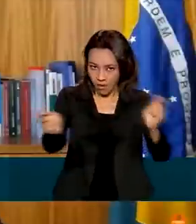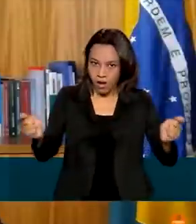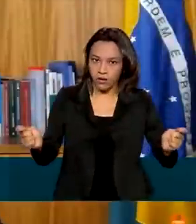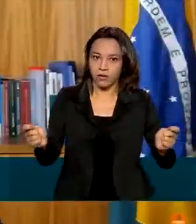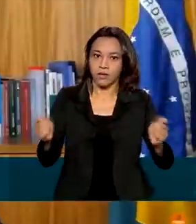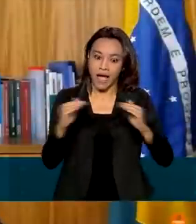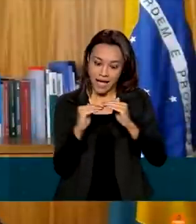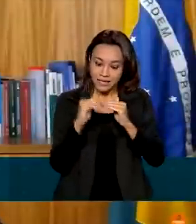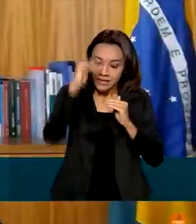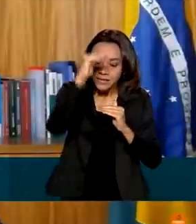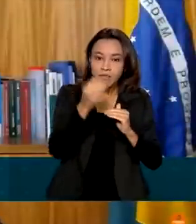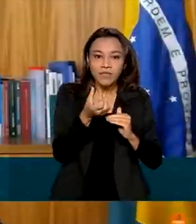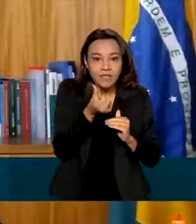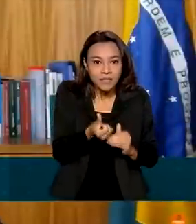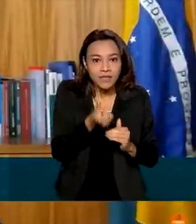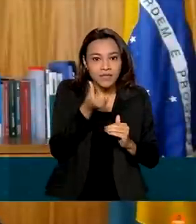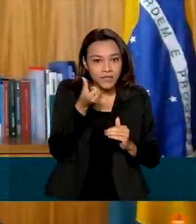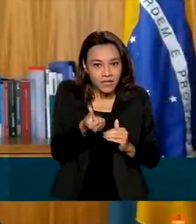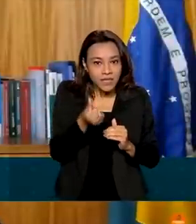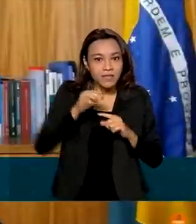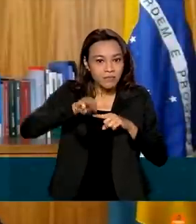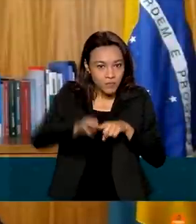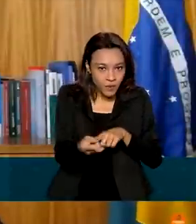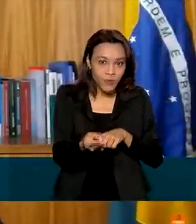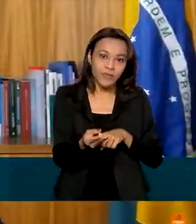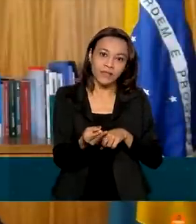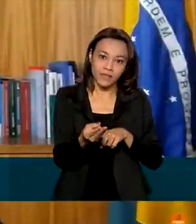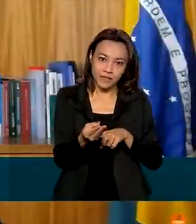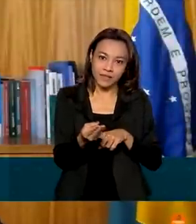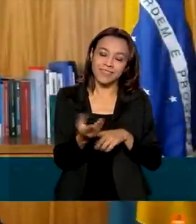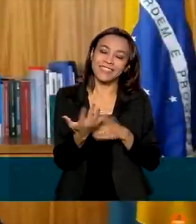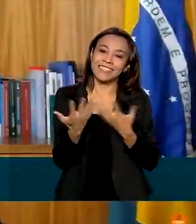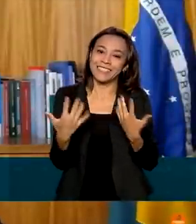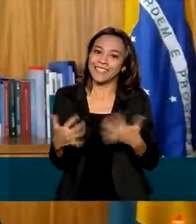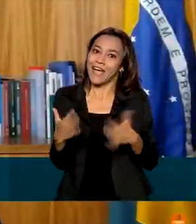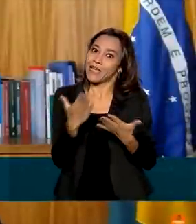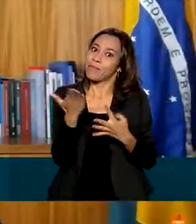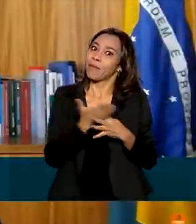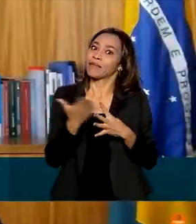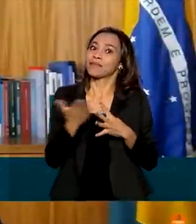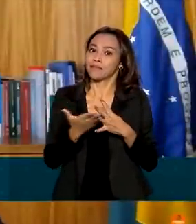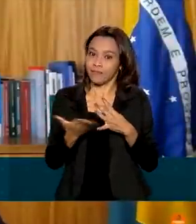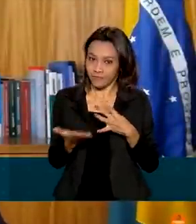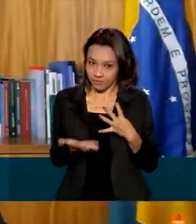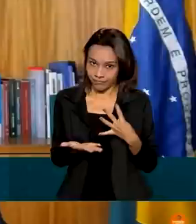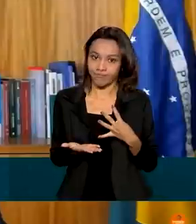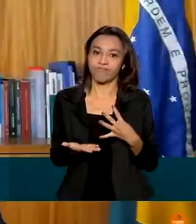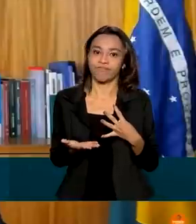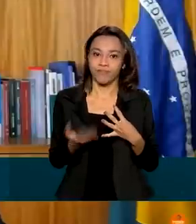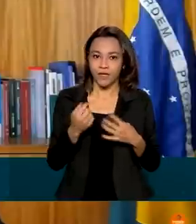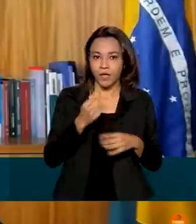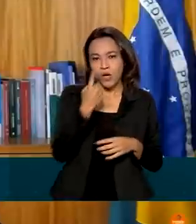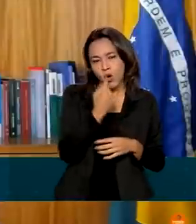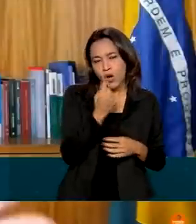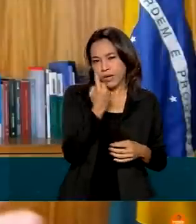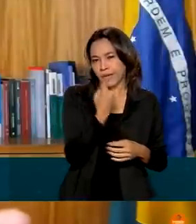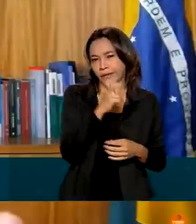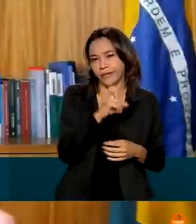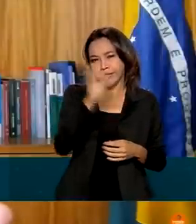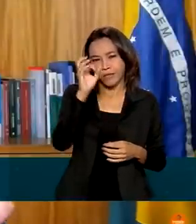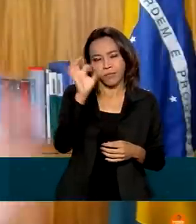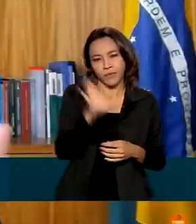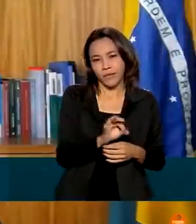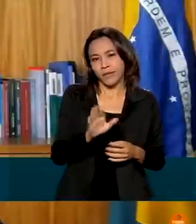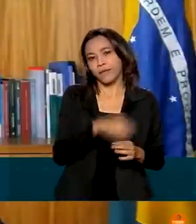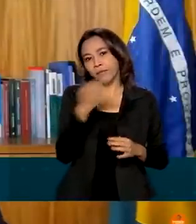nada. Acima de 66 milhões passam a ser parcelados. Uma entrada de 15% e nove